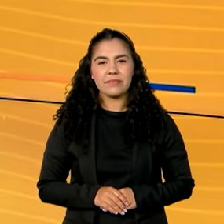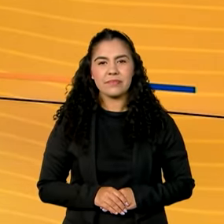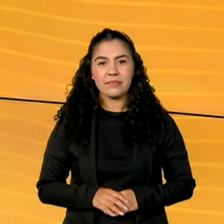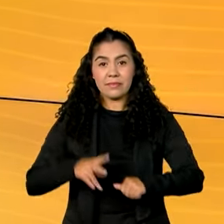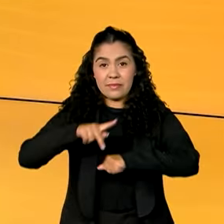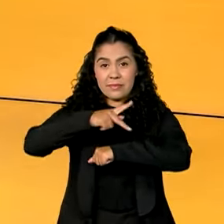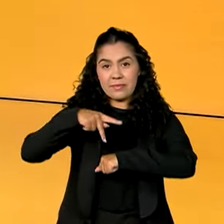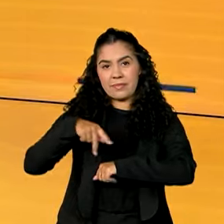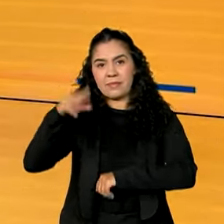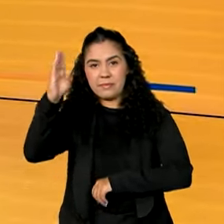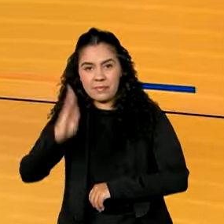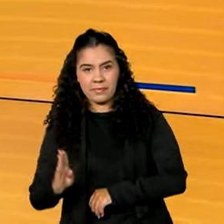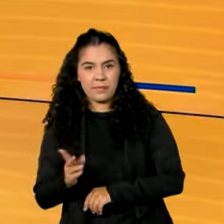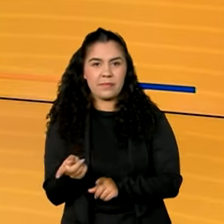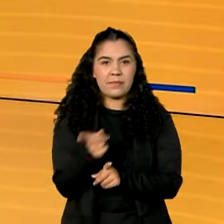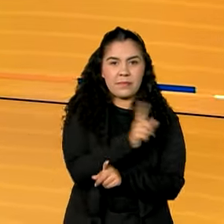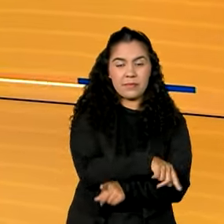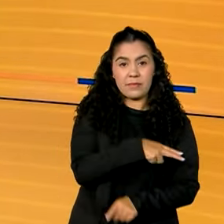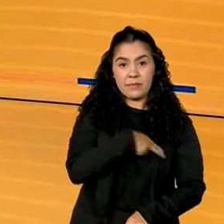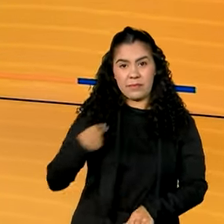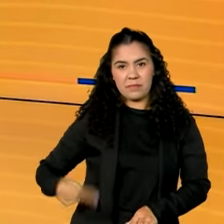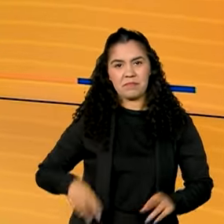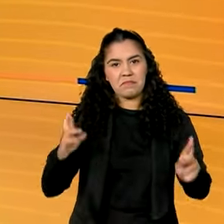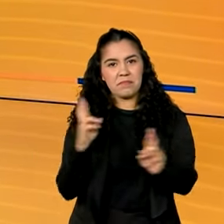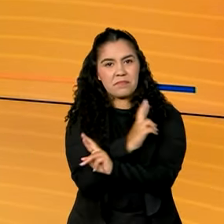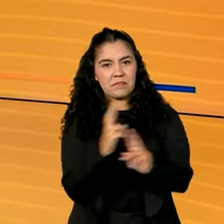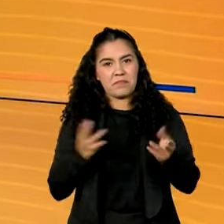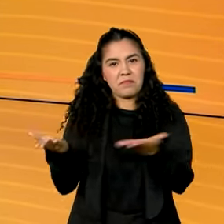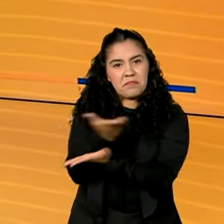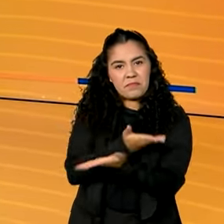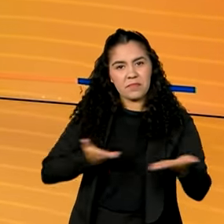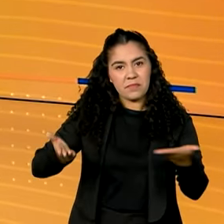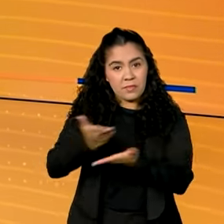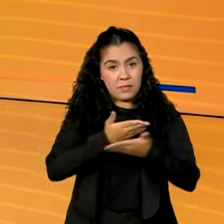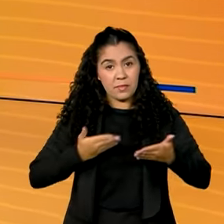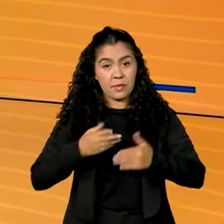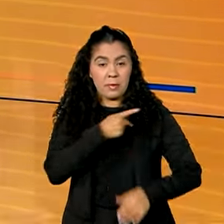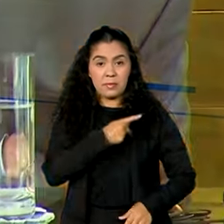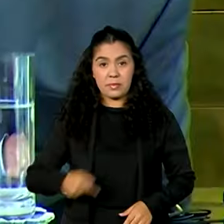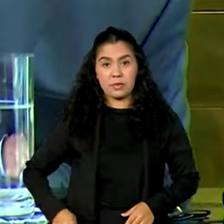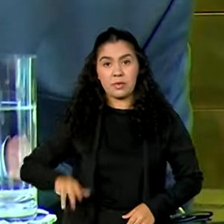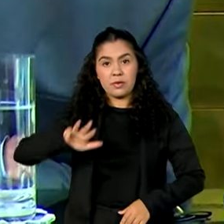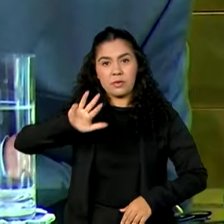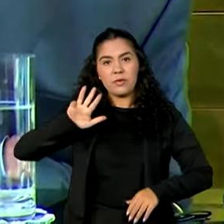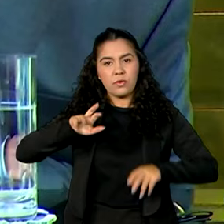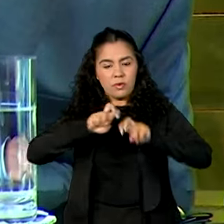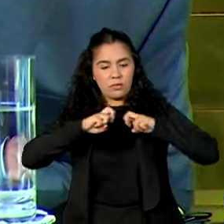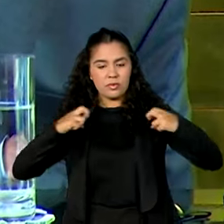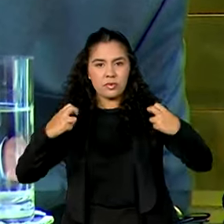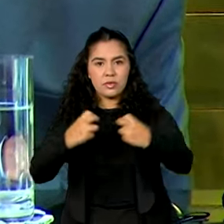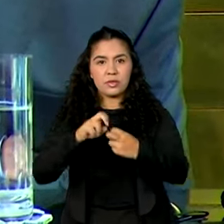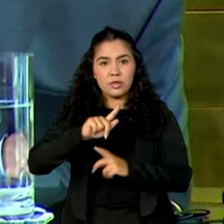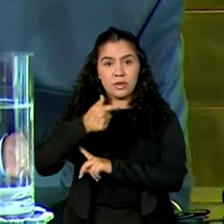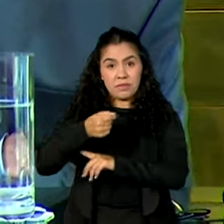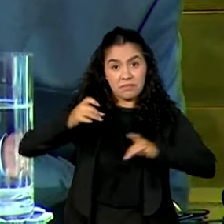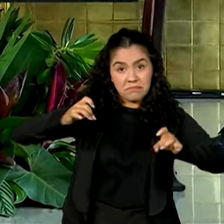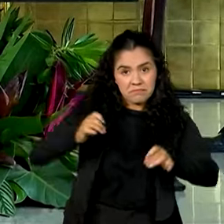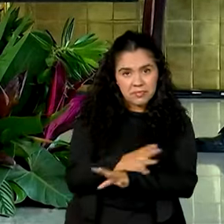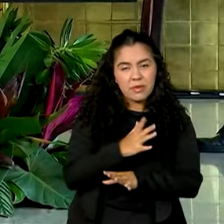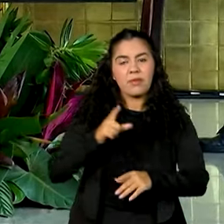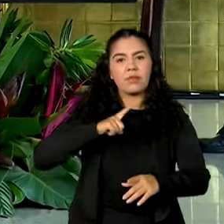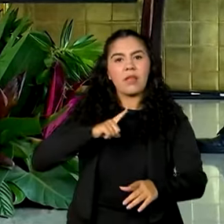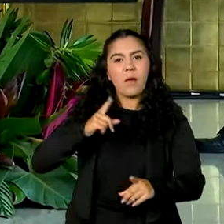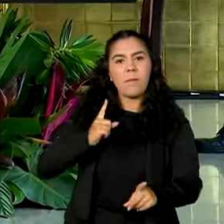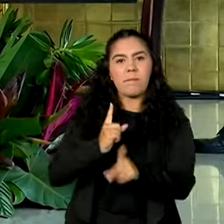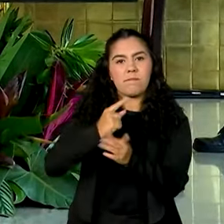Brasil e China ampliam relações. Depois do G20, Lula e Xi Jinping se encontram em Brasília e